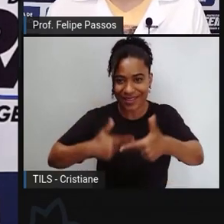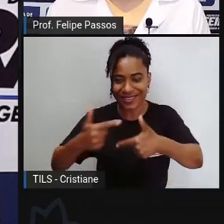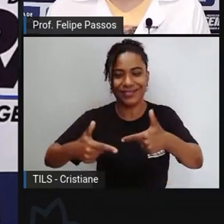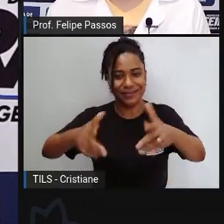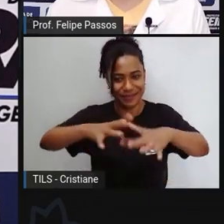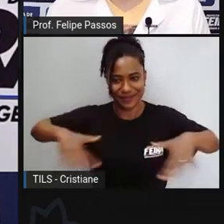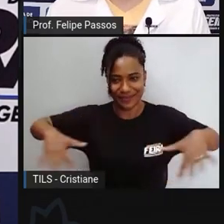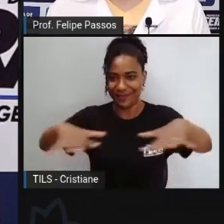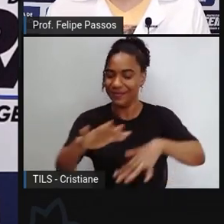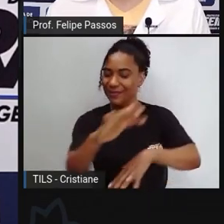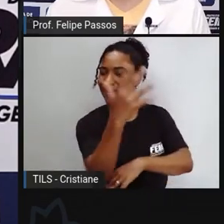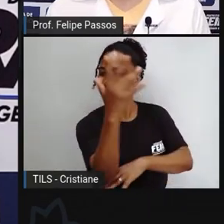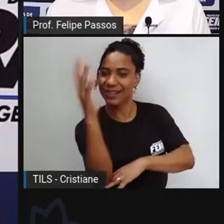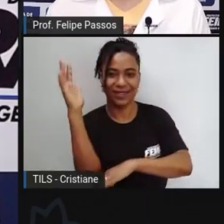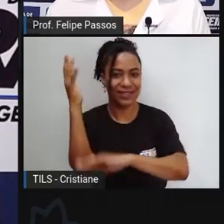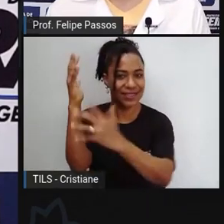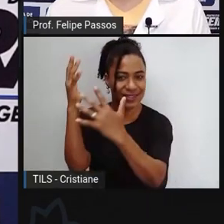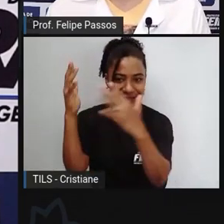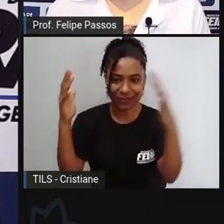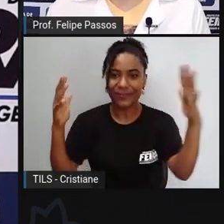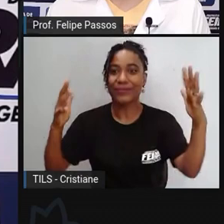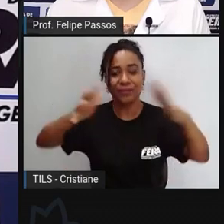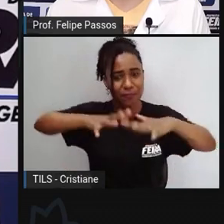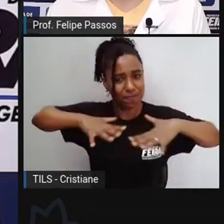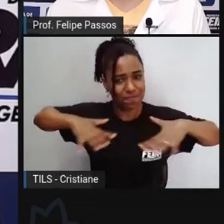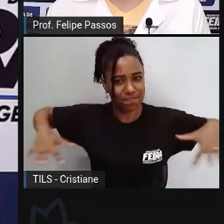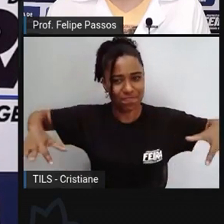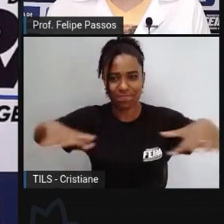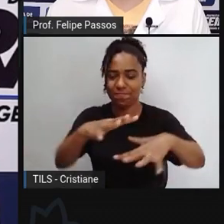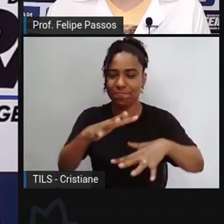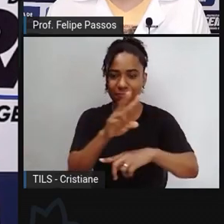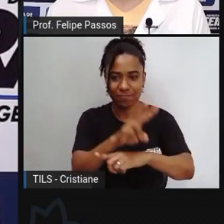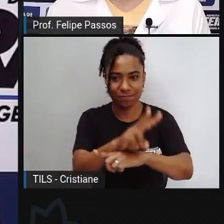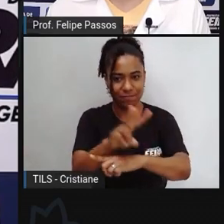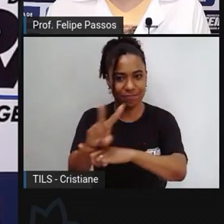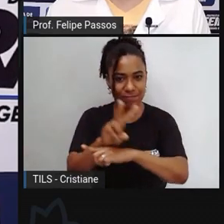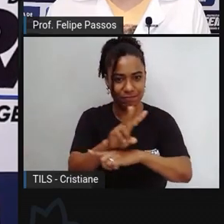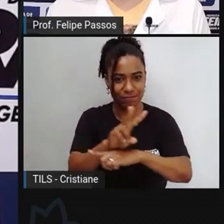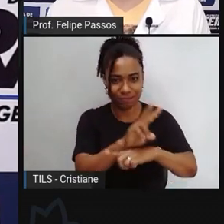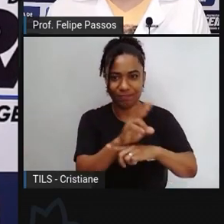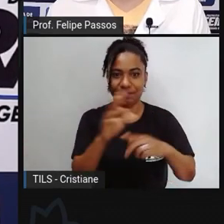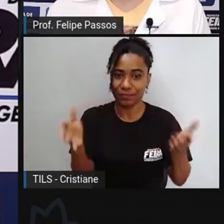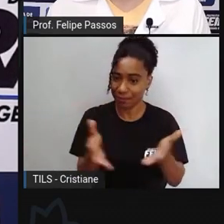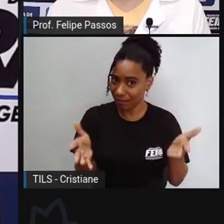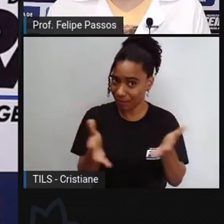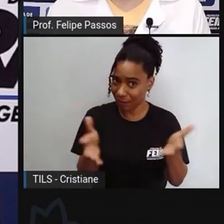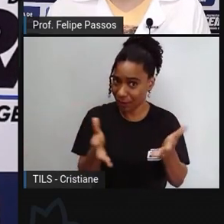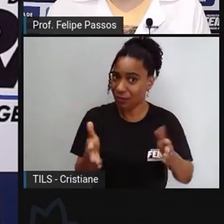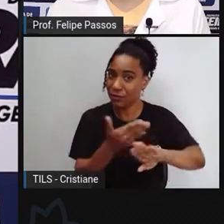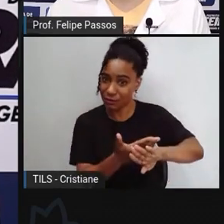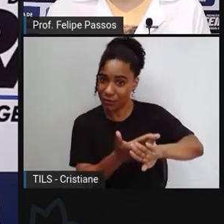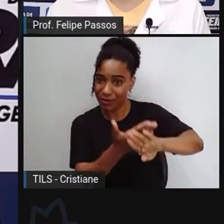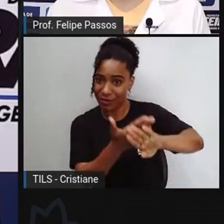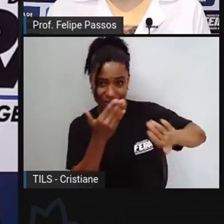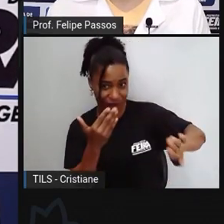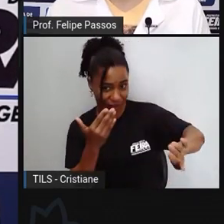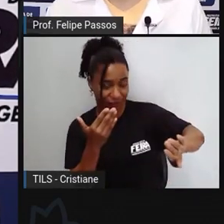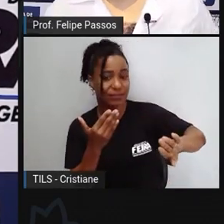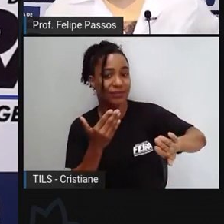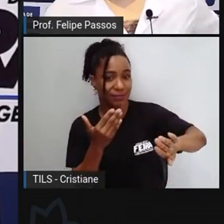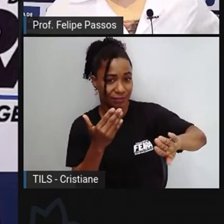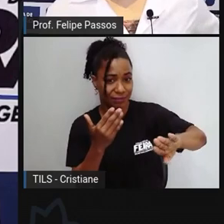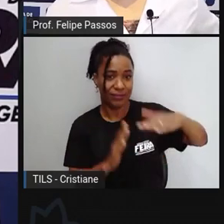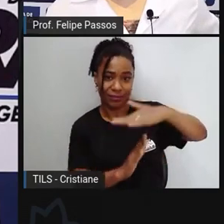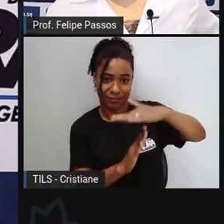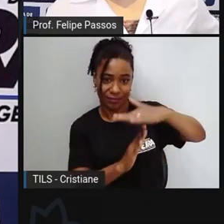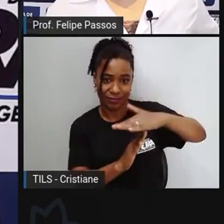e hoje estou afastado temporariamente para